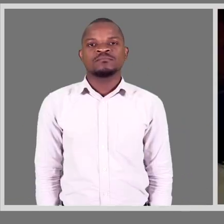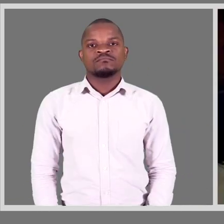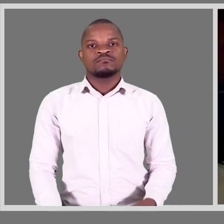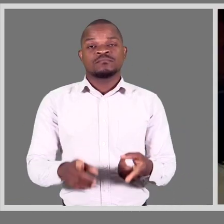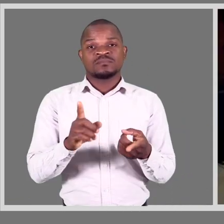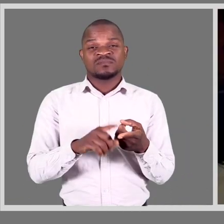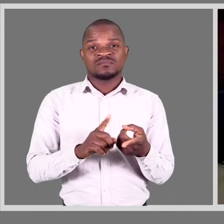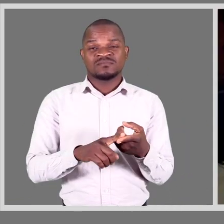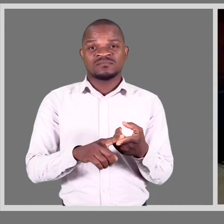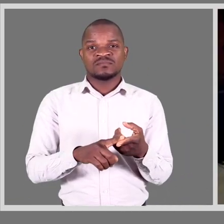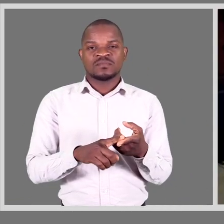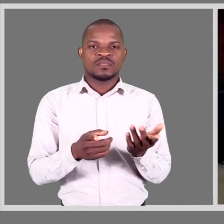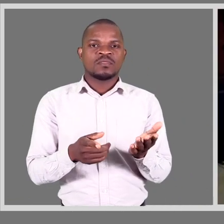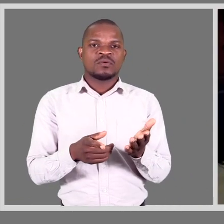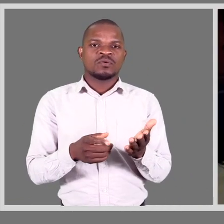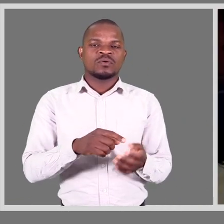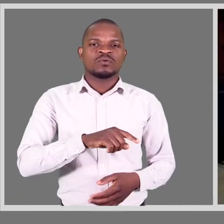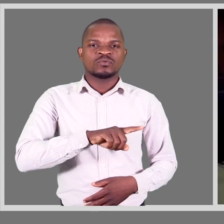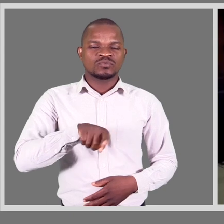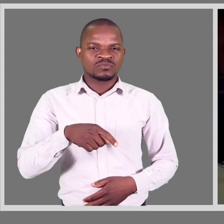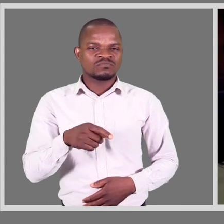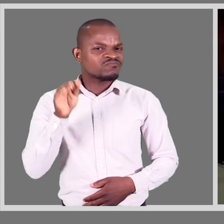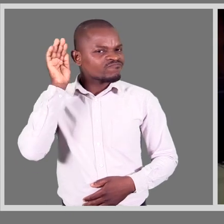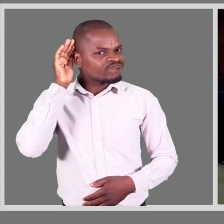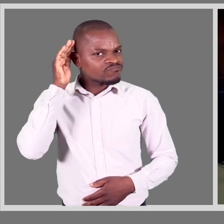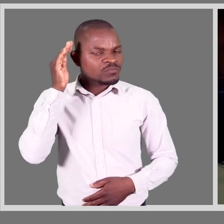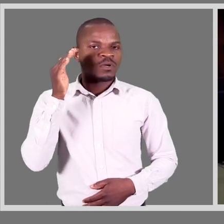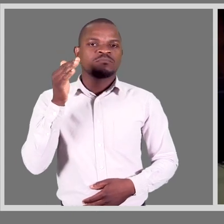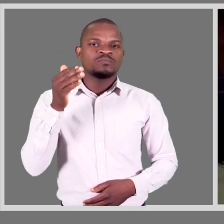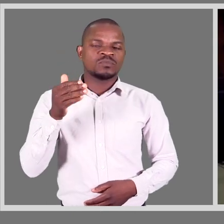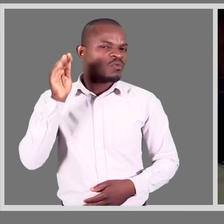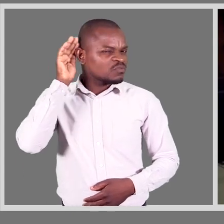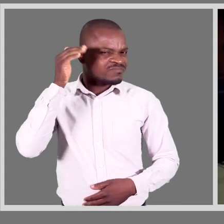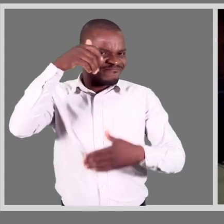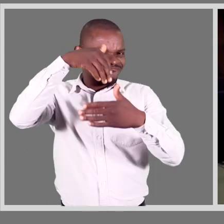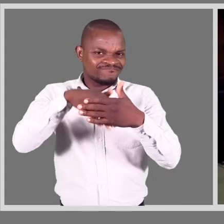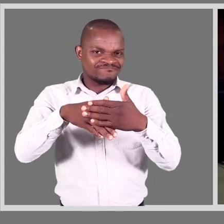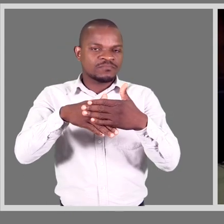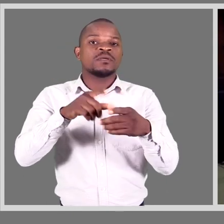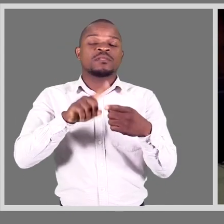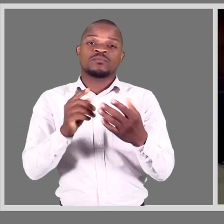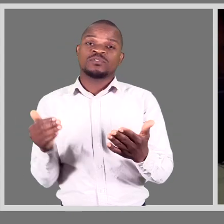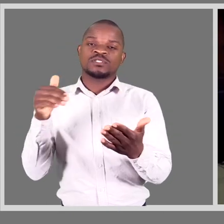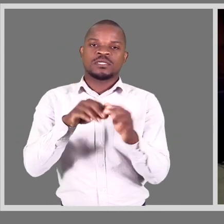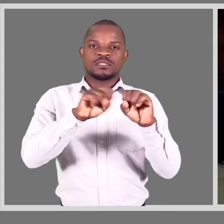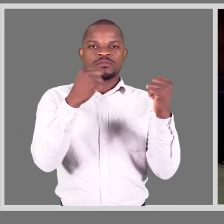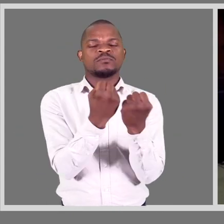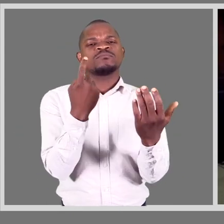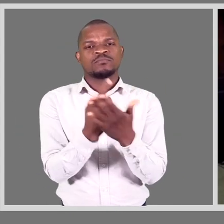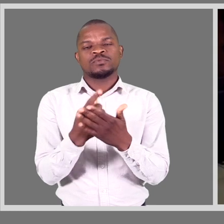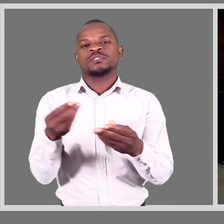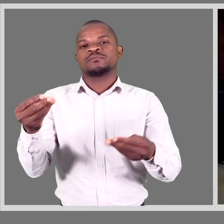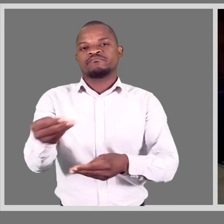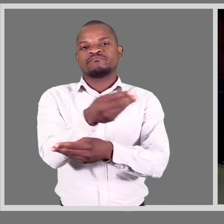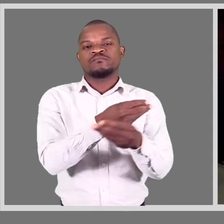Cada membro que está aqui a receber esses inputs, quando chegar na sua organização, terá que partilhar essas